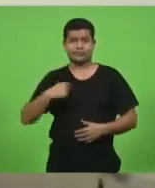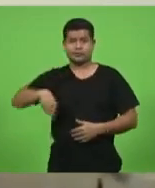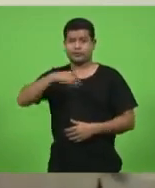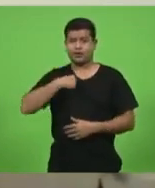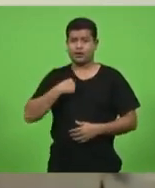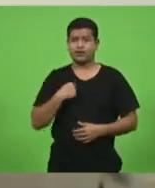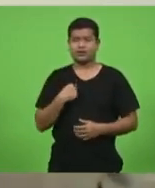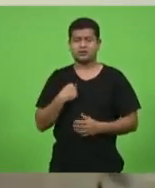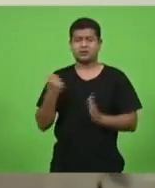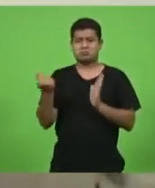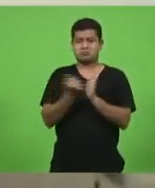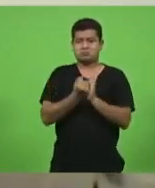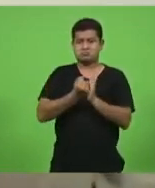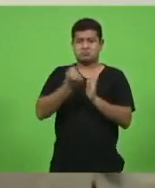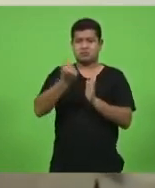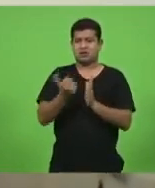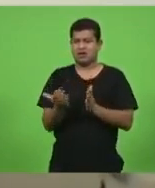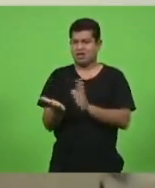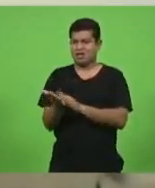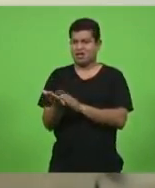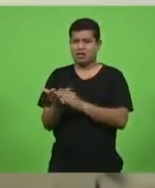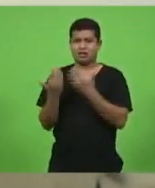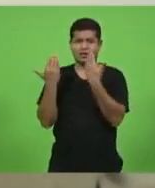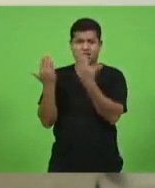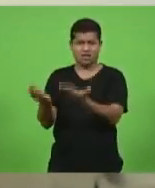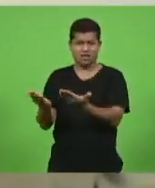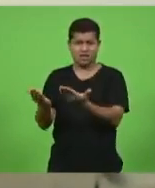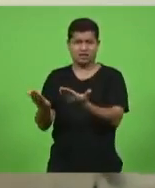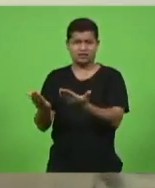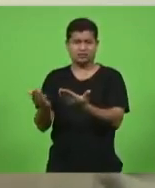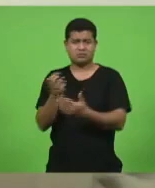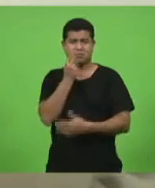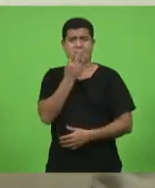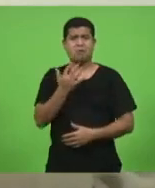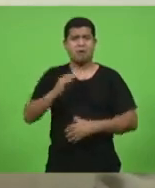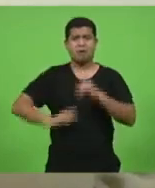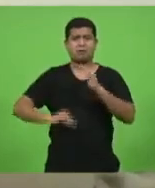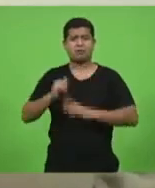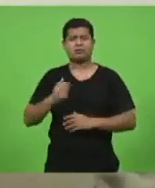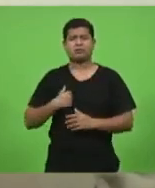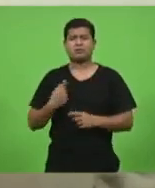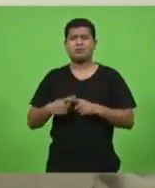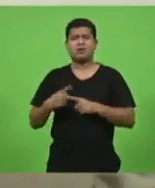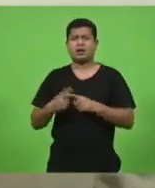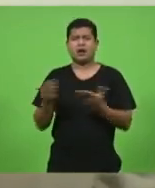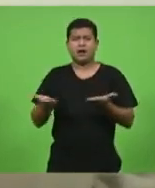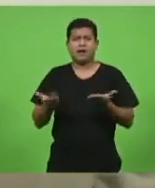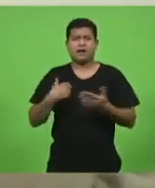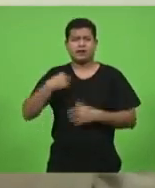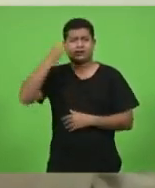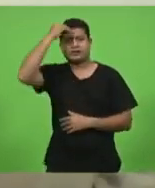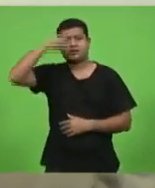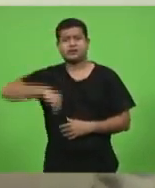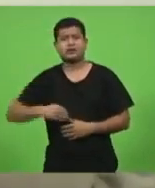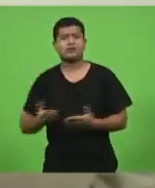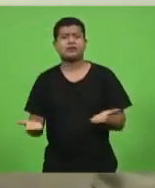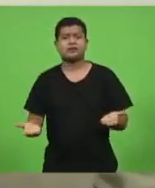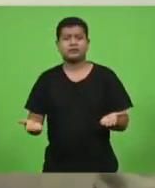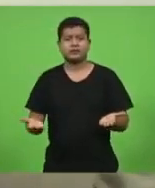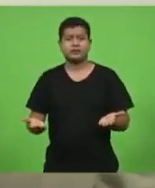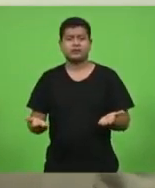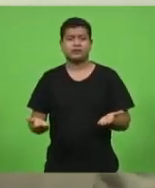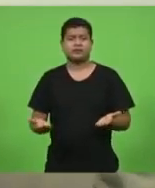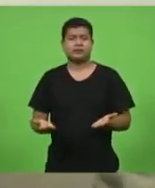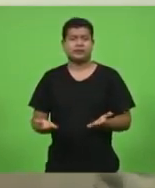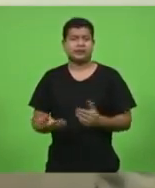certidão de bons serviços se ele era tão bom porque ele caiu olha a situação da vacinação no nosso país